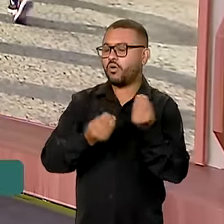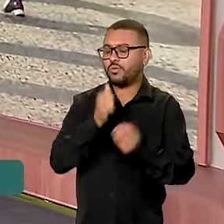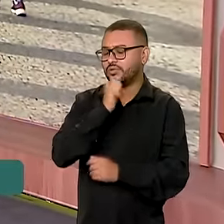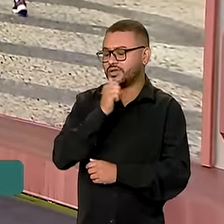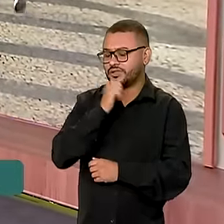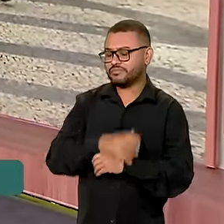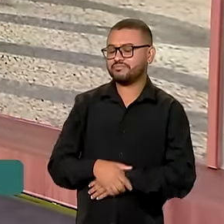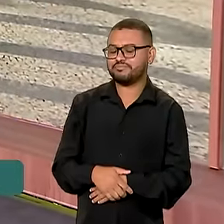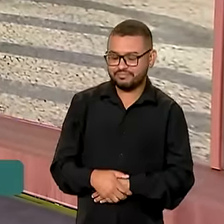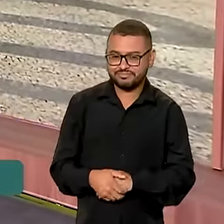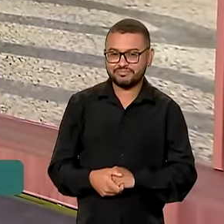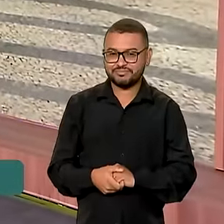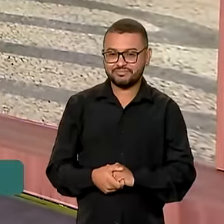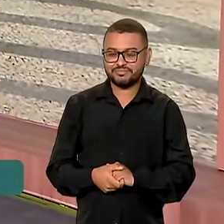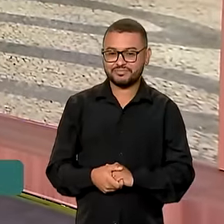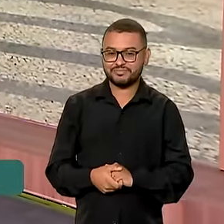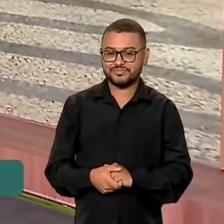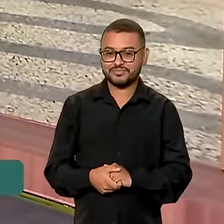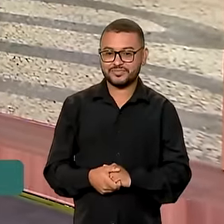dia, Cláudia.